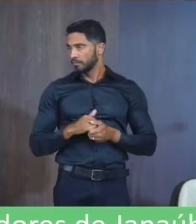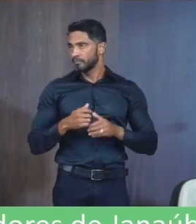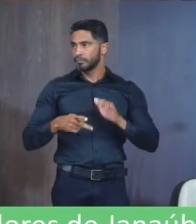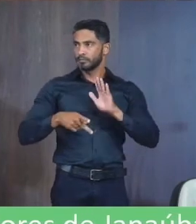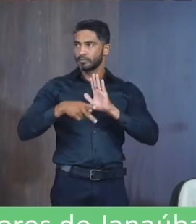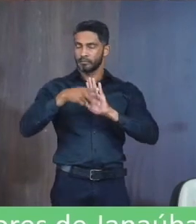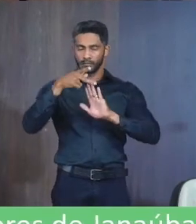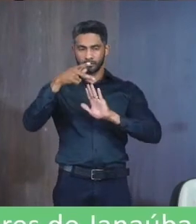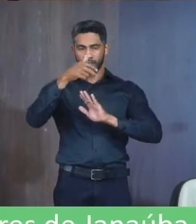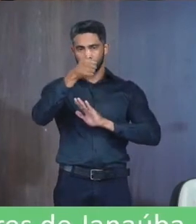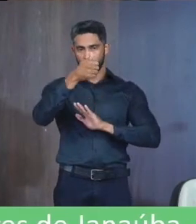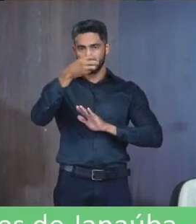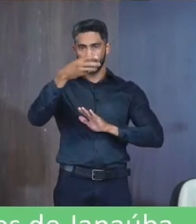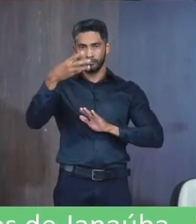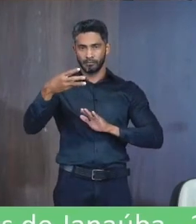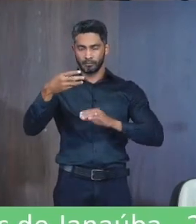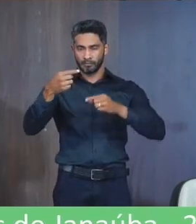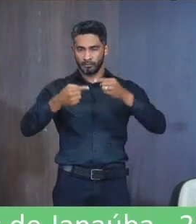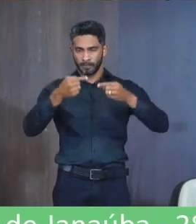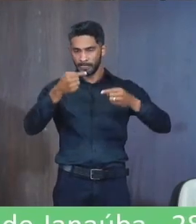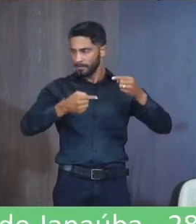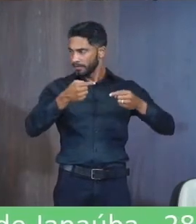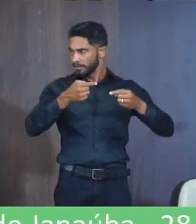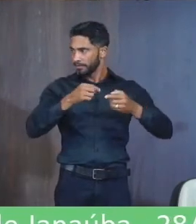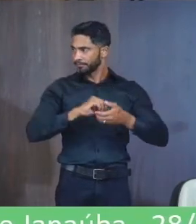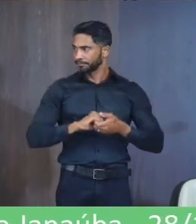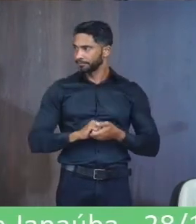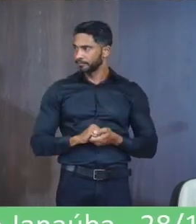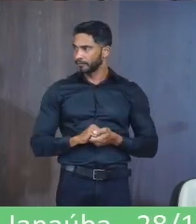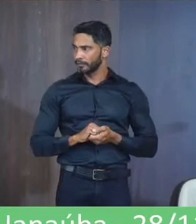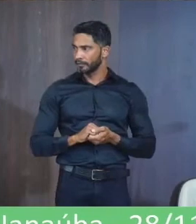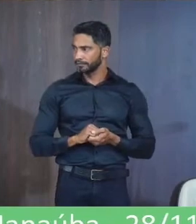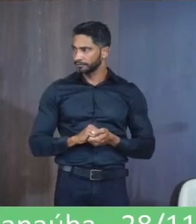Projeto de lei 133 2022 Está em discussão Em turno único